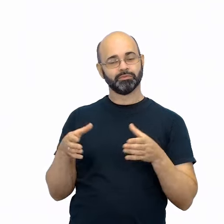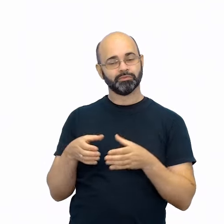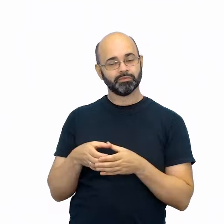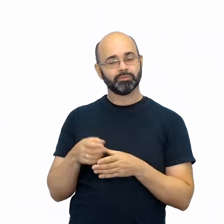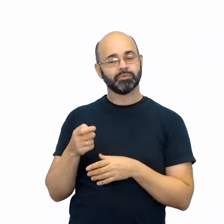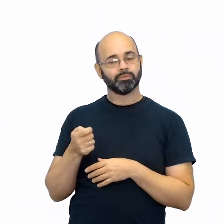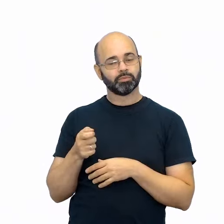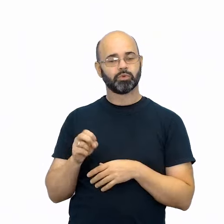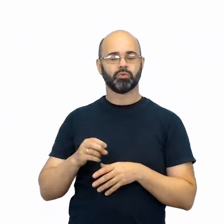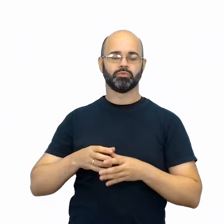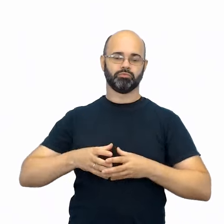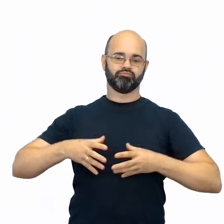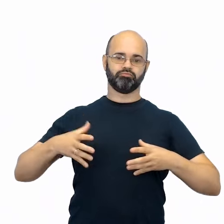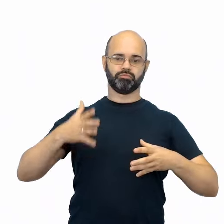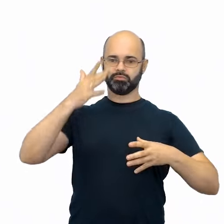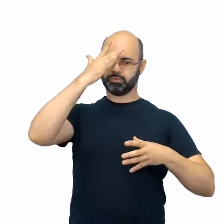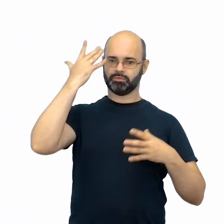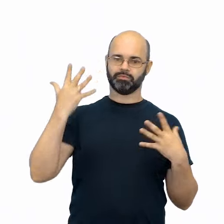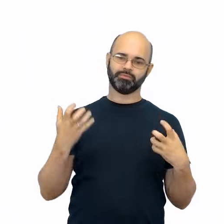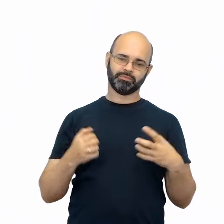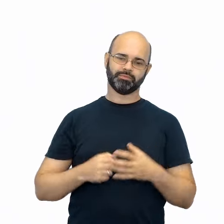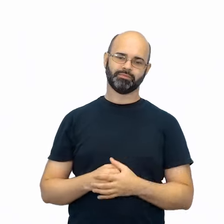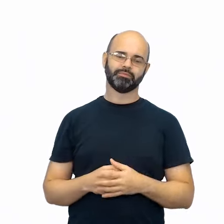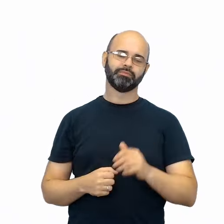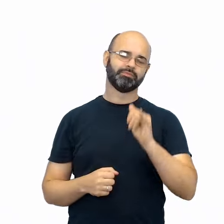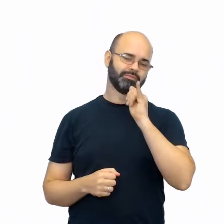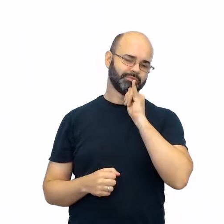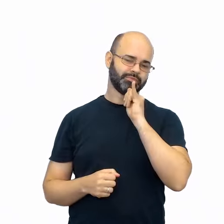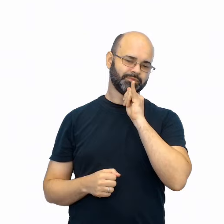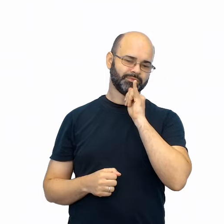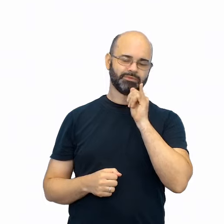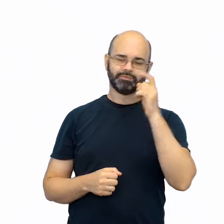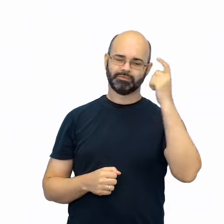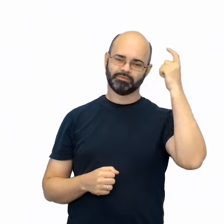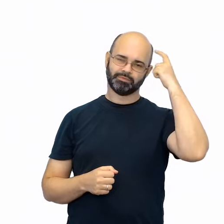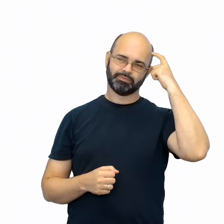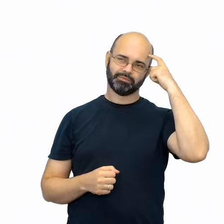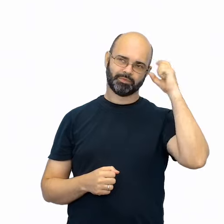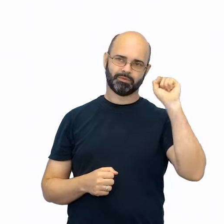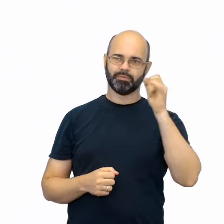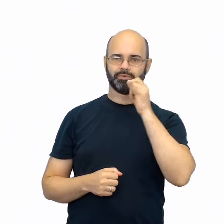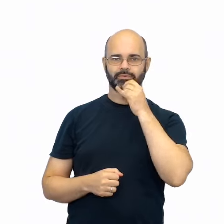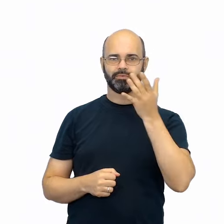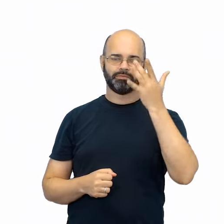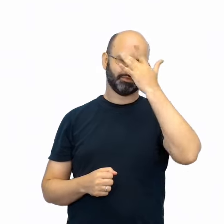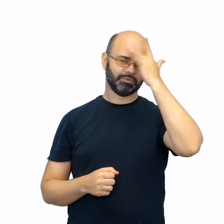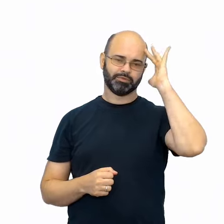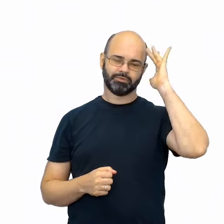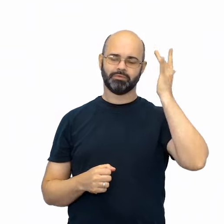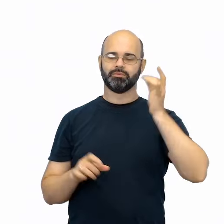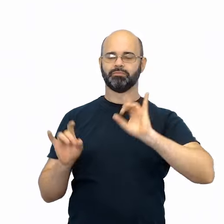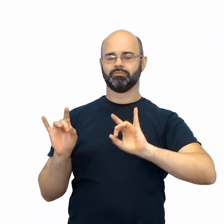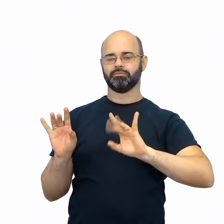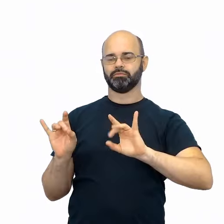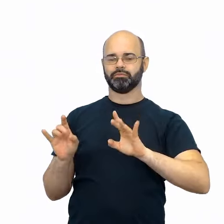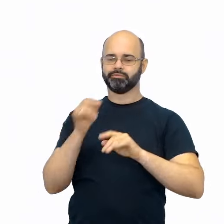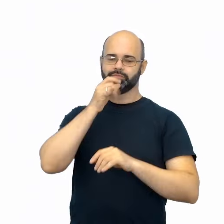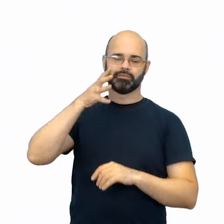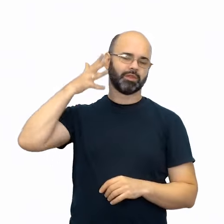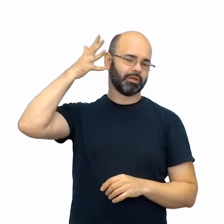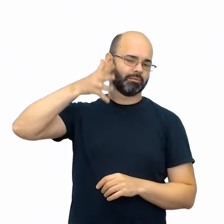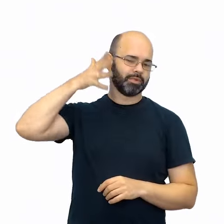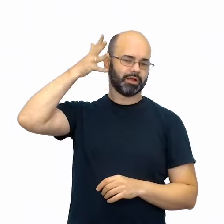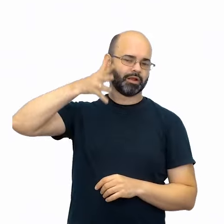por muitas pessoas. A título de exemplo, pode-se pensar no especialista que faz uma palestra